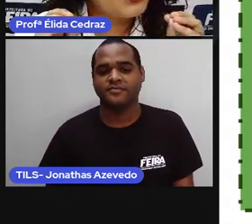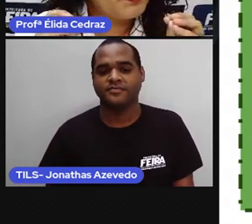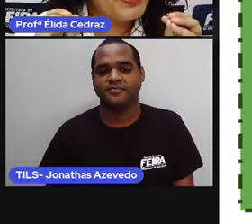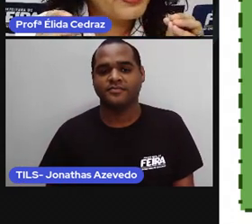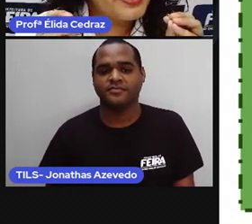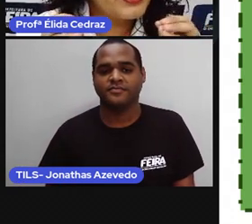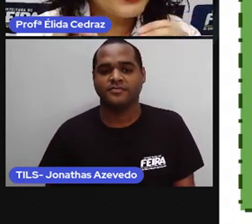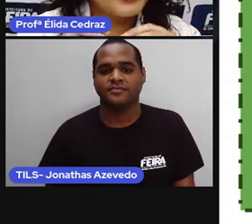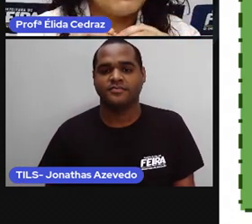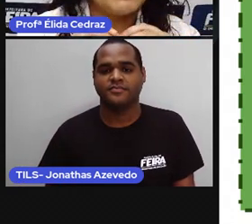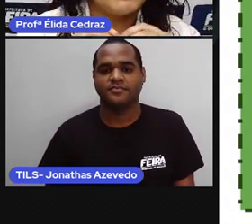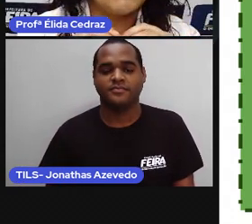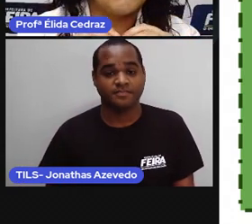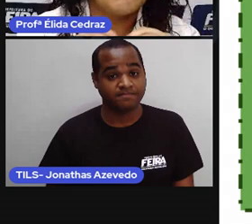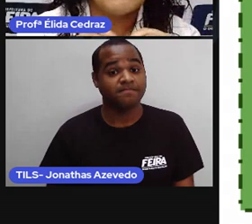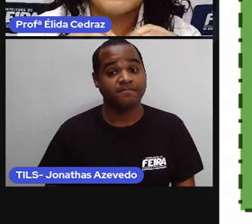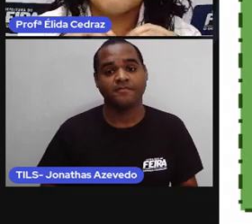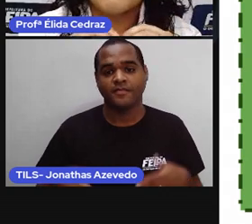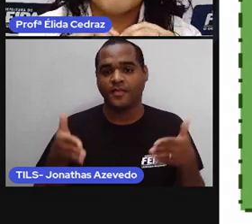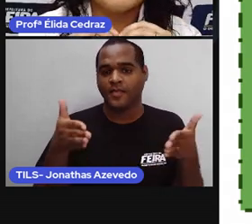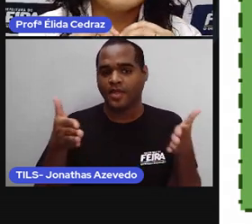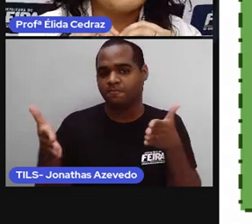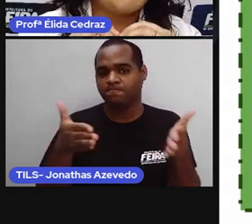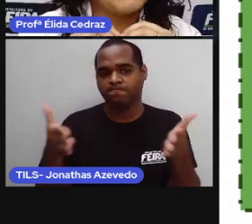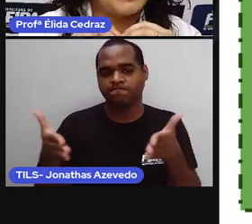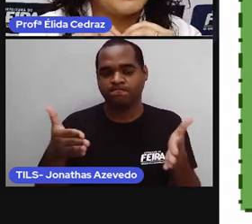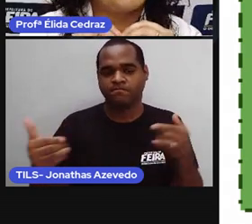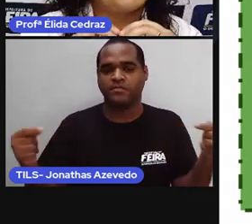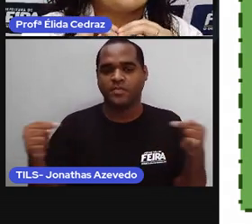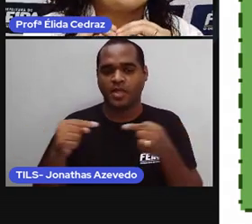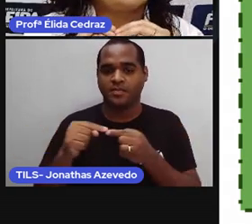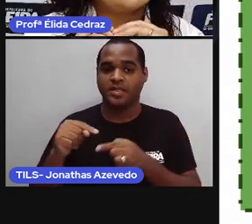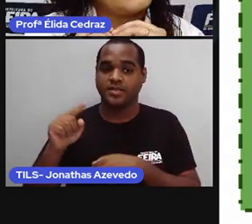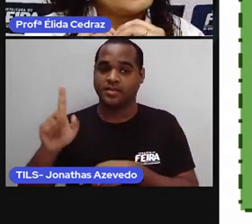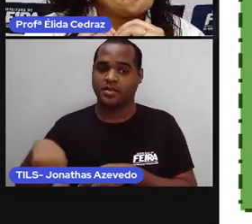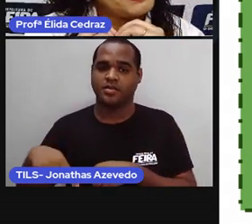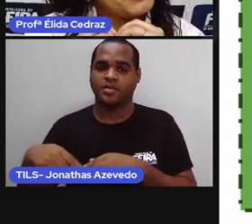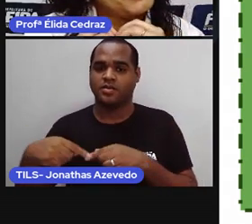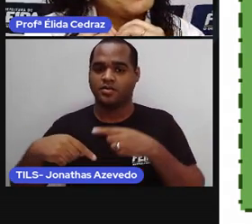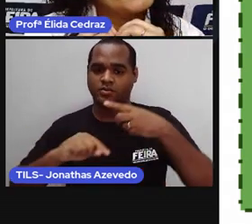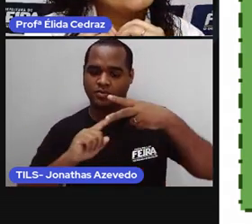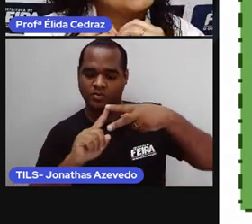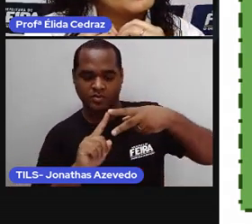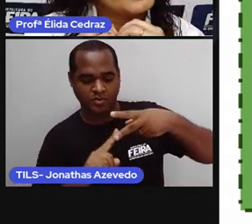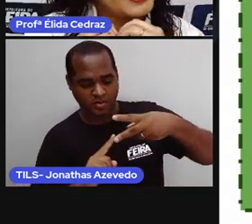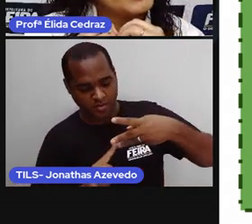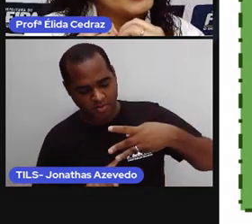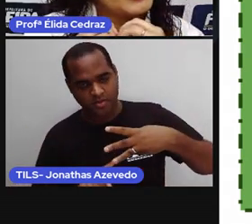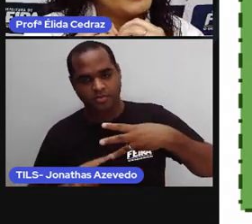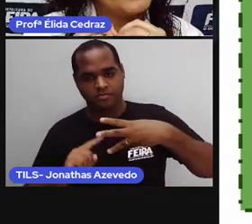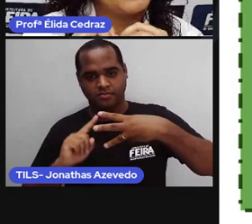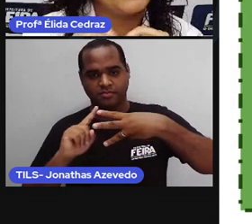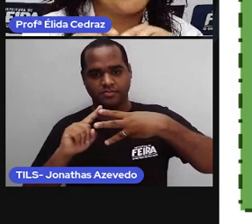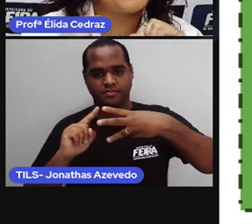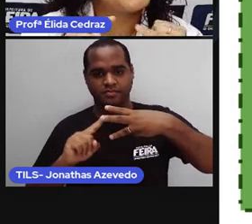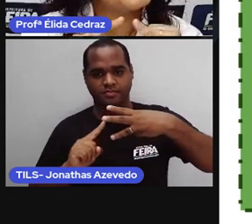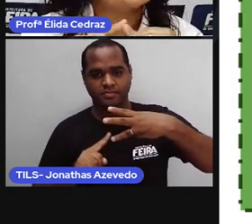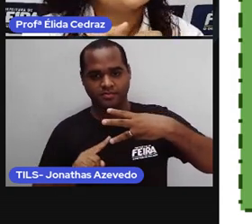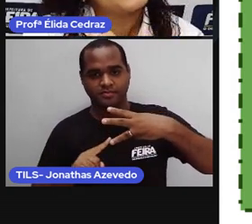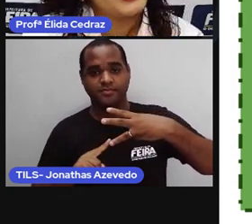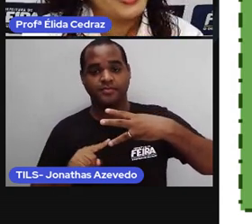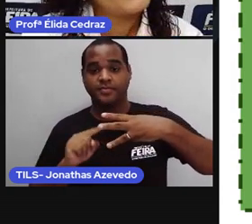Mas o processo da divisão também pode ser marcado em 3 períodos de 7 anos.